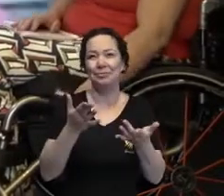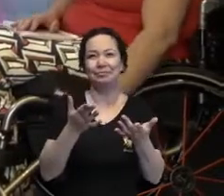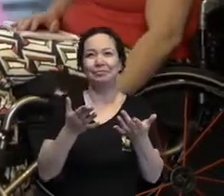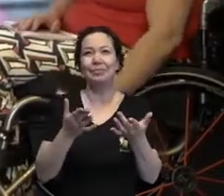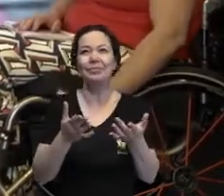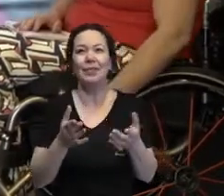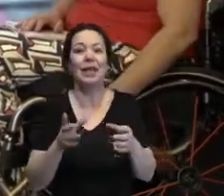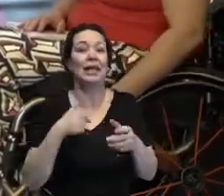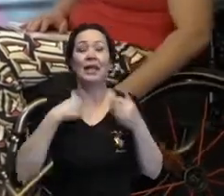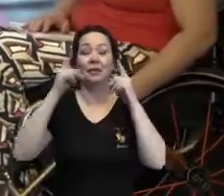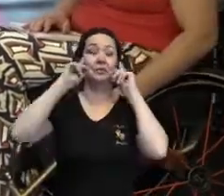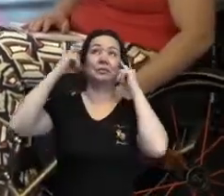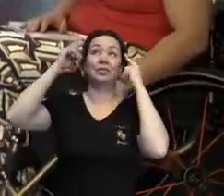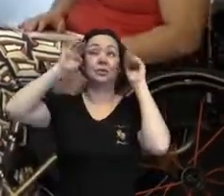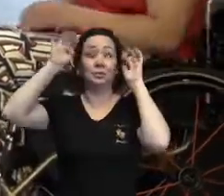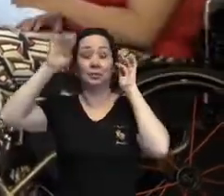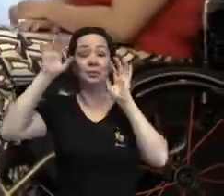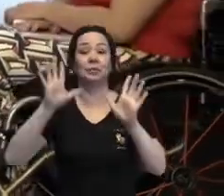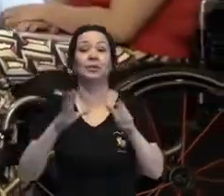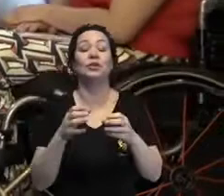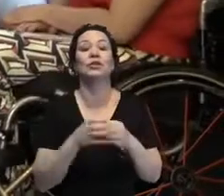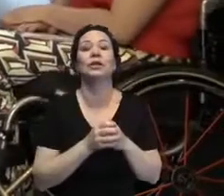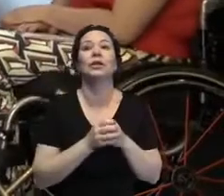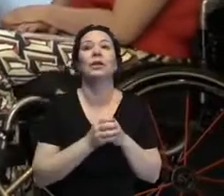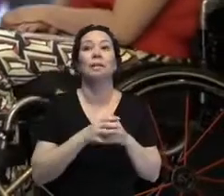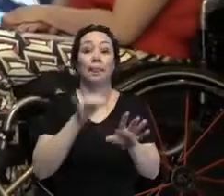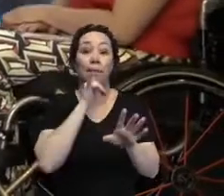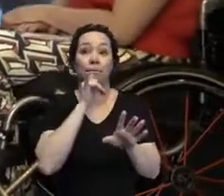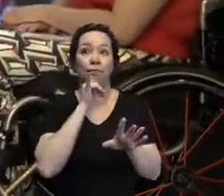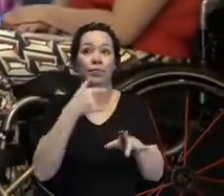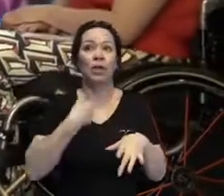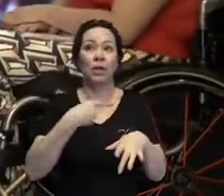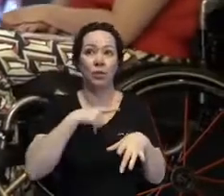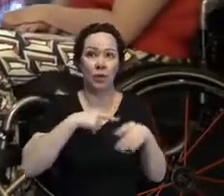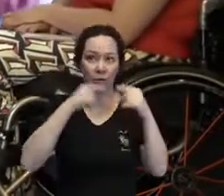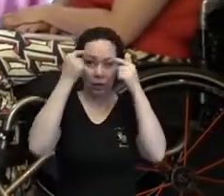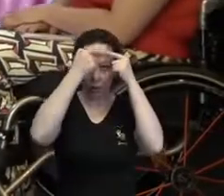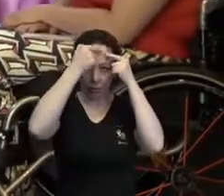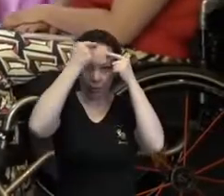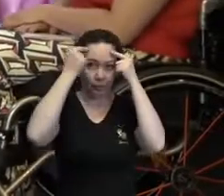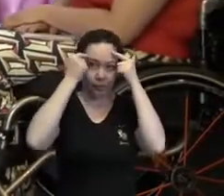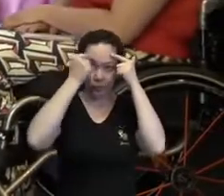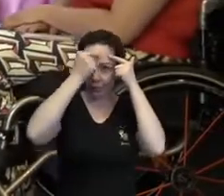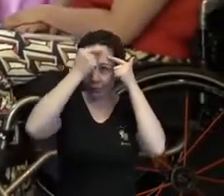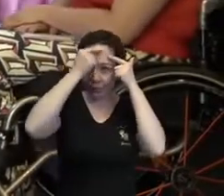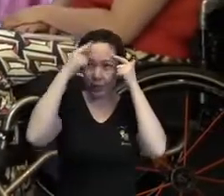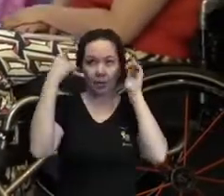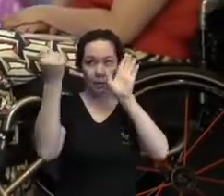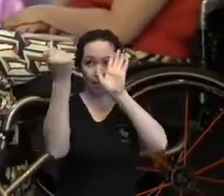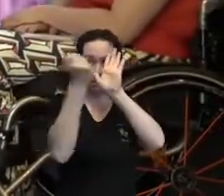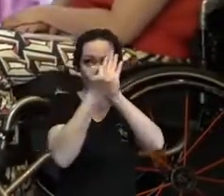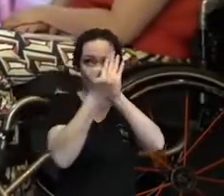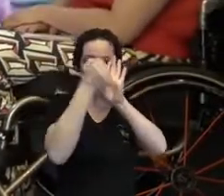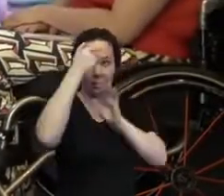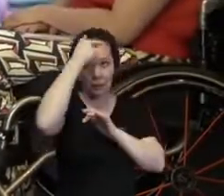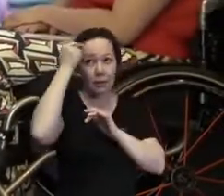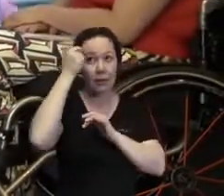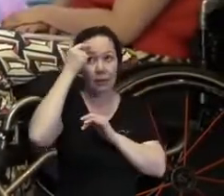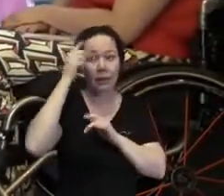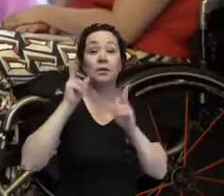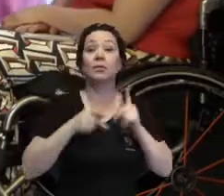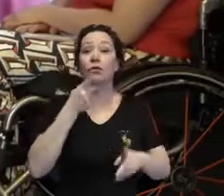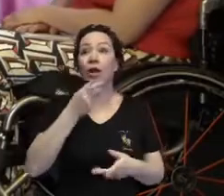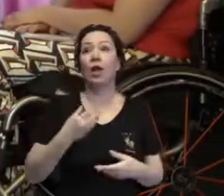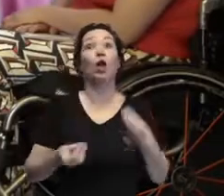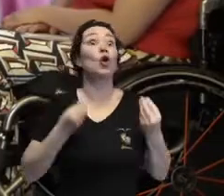minhas analogias malucas, né, eu tenho um melasma enorme aqui na minha testa, né, que eu vivo mostrando e eu falo, ai, como é que